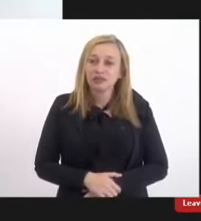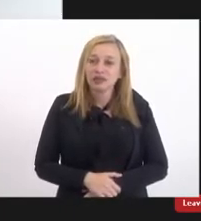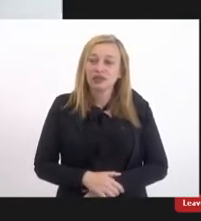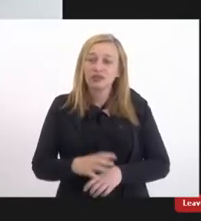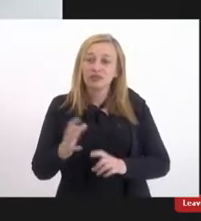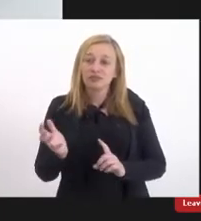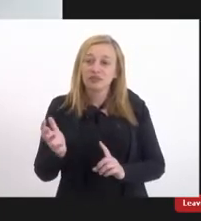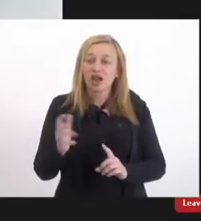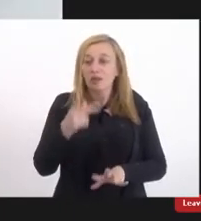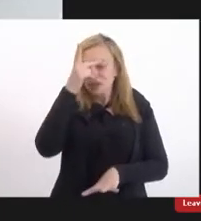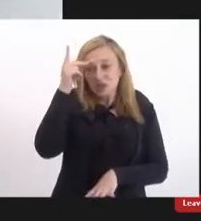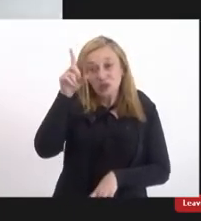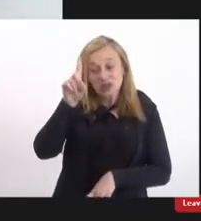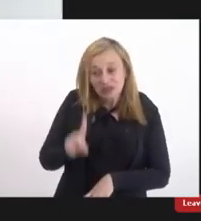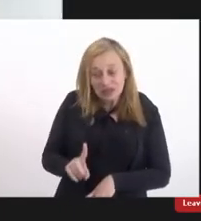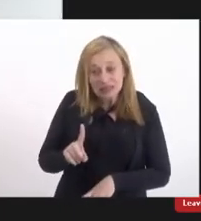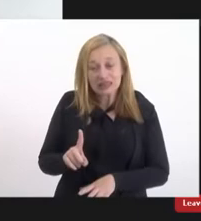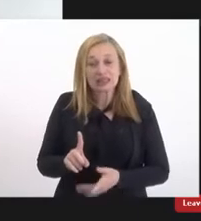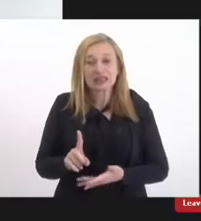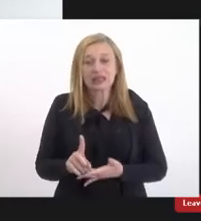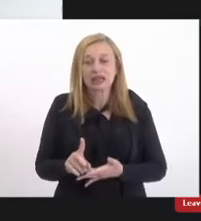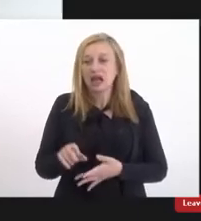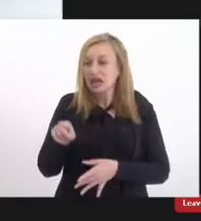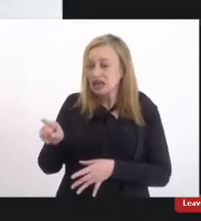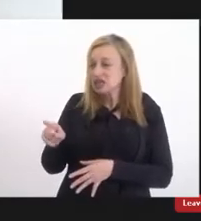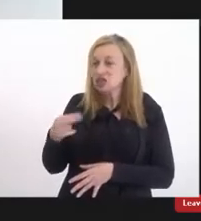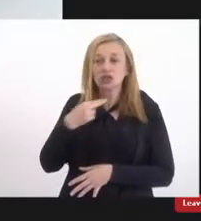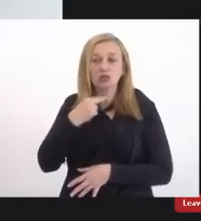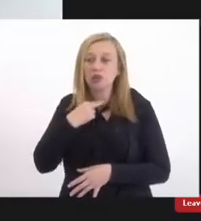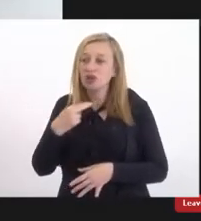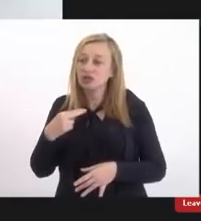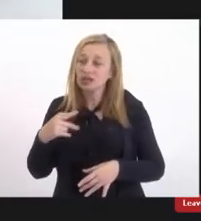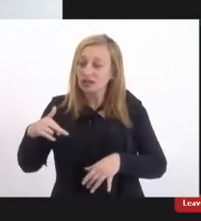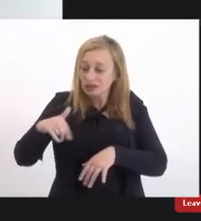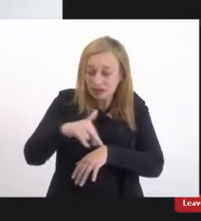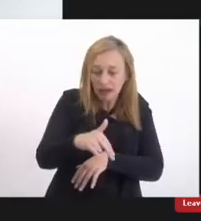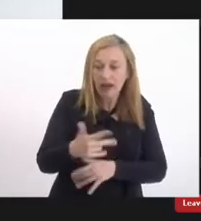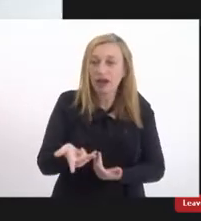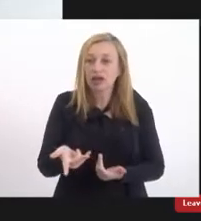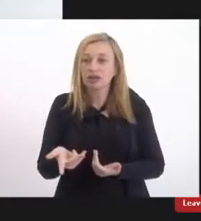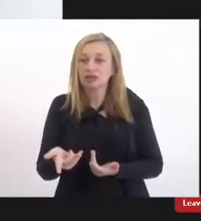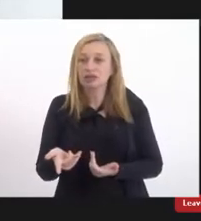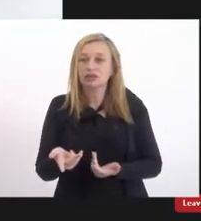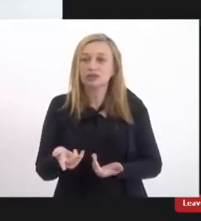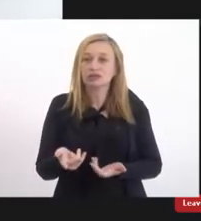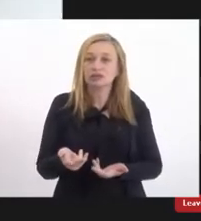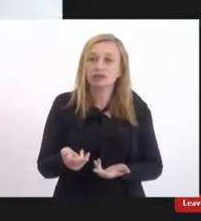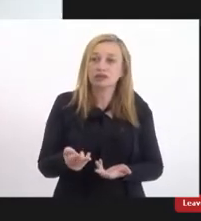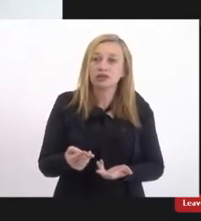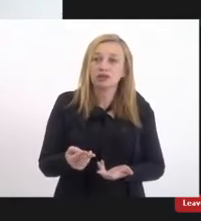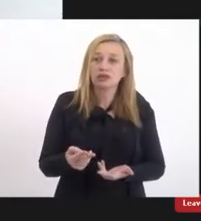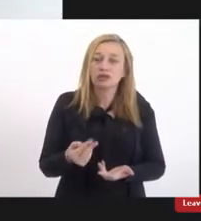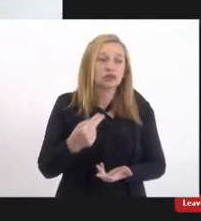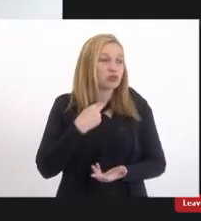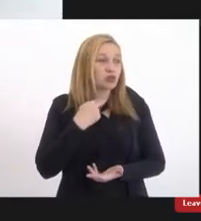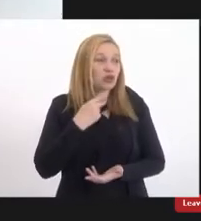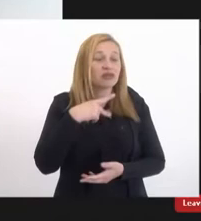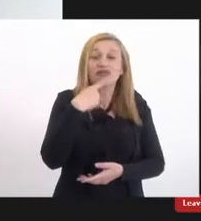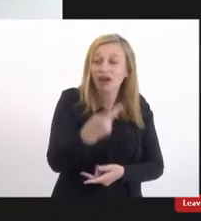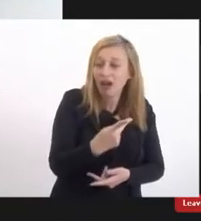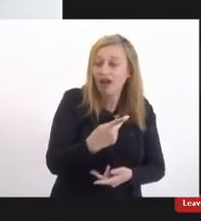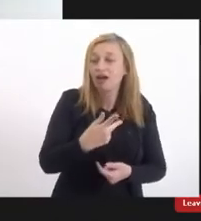com deficiência especificamente aqueles que não podem se locomover os que não tem como trocar a fala